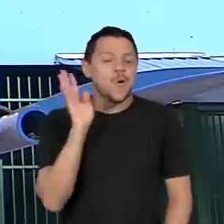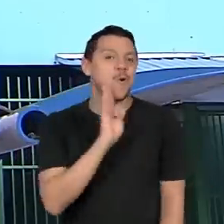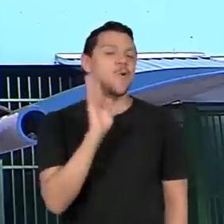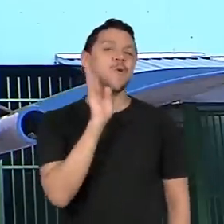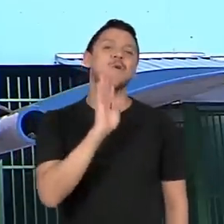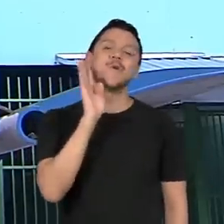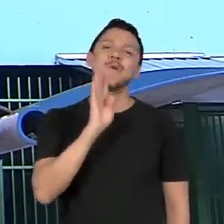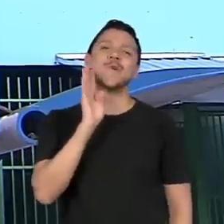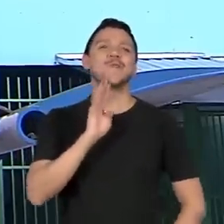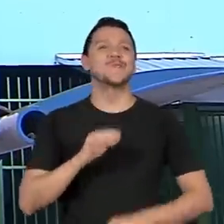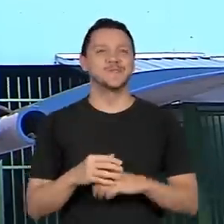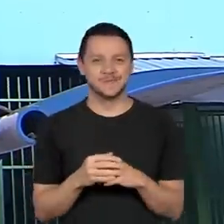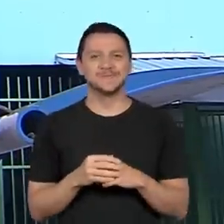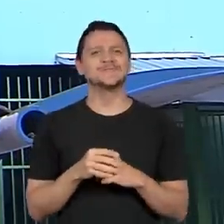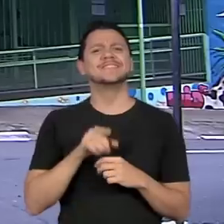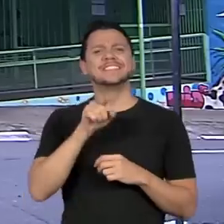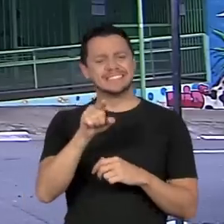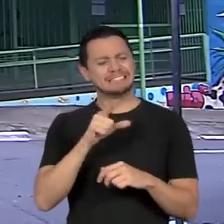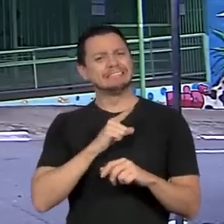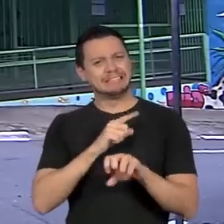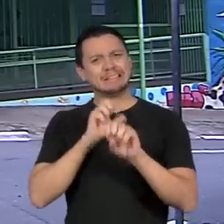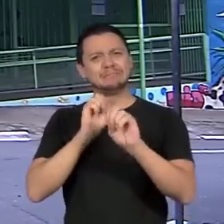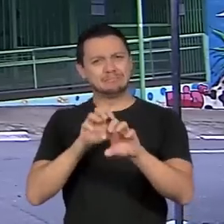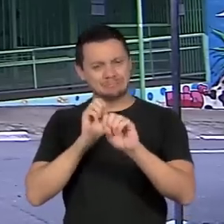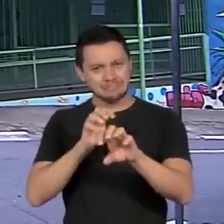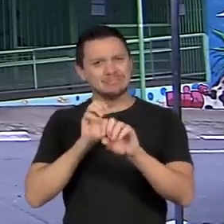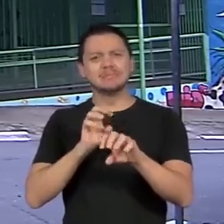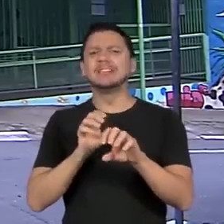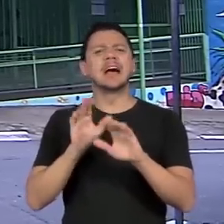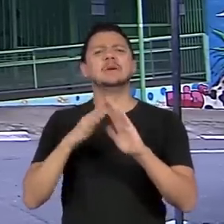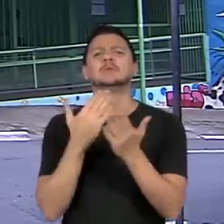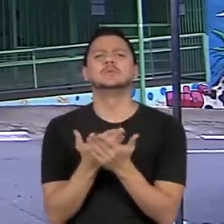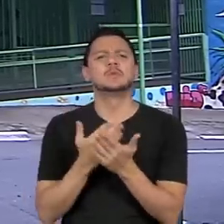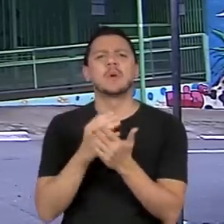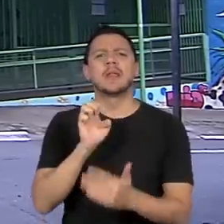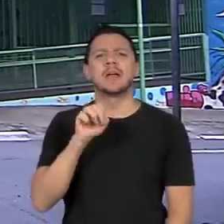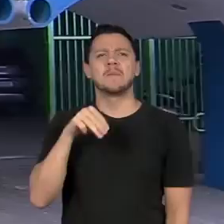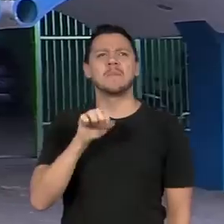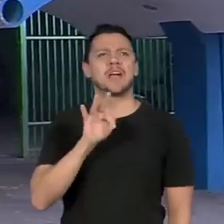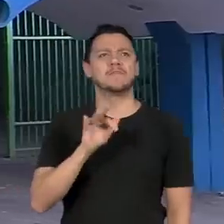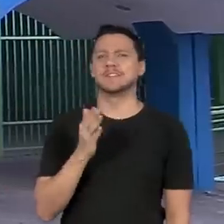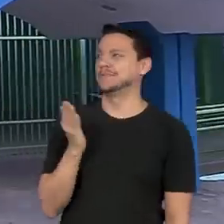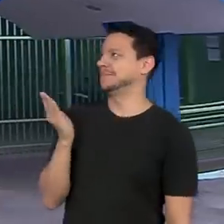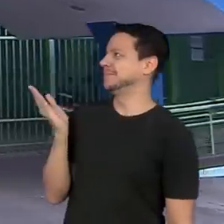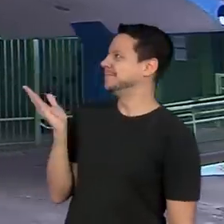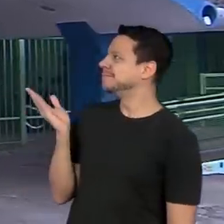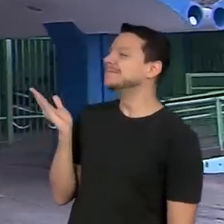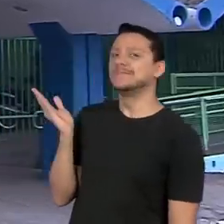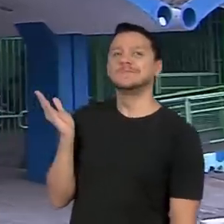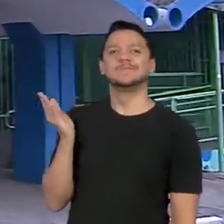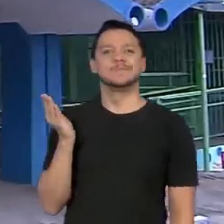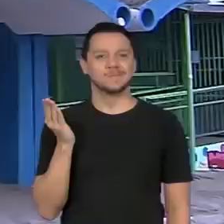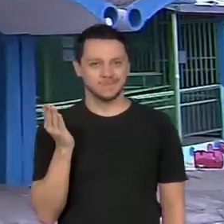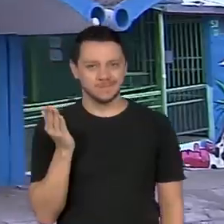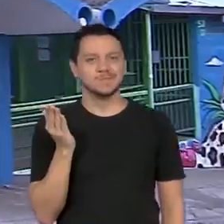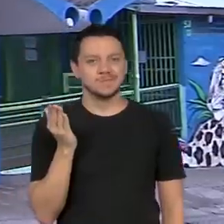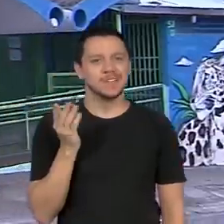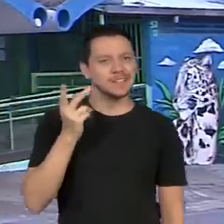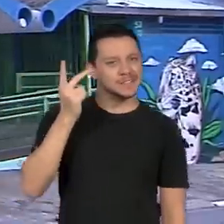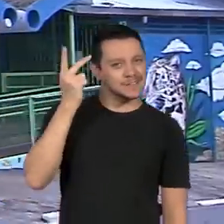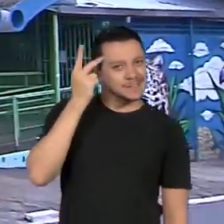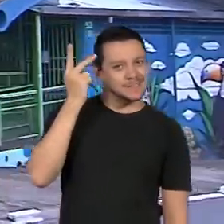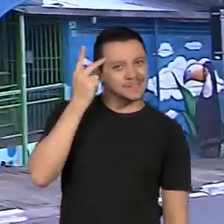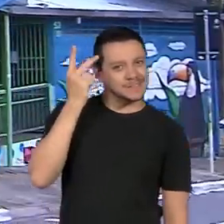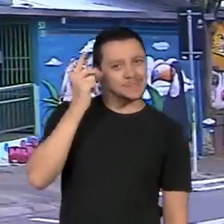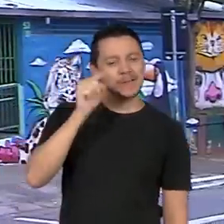Tudo isso é ensinado desde cedo aos alunos da MF Benedito de Jesus Batista Laurindo Padre Batista,